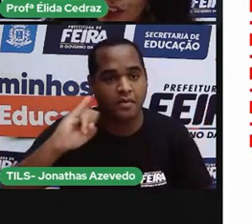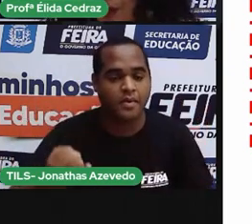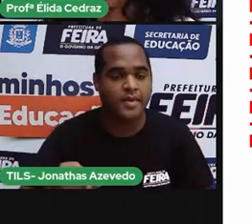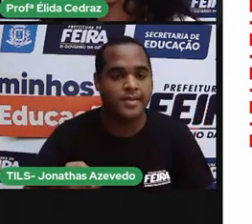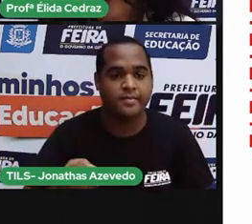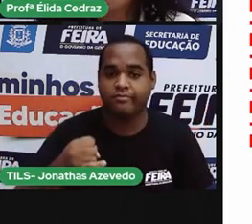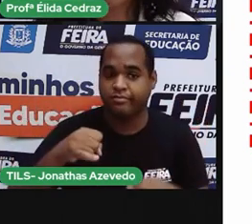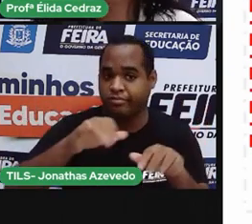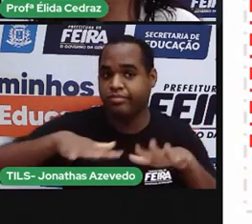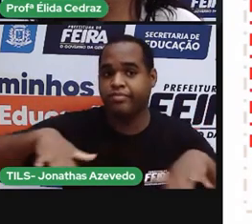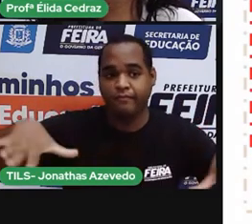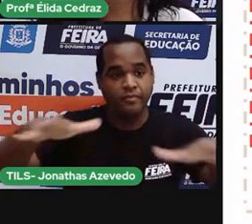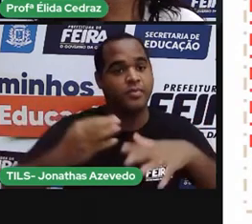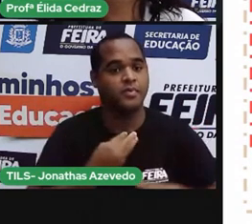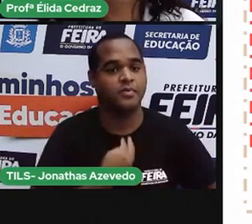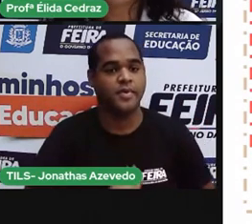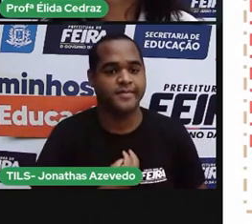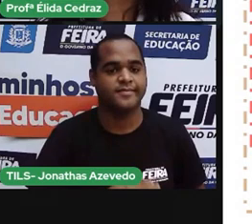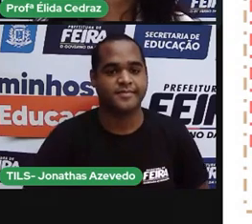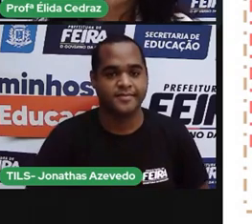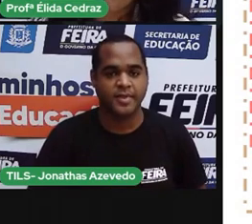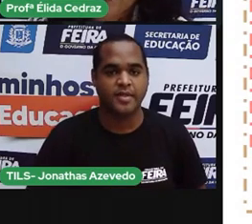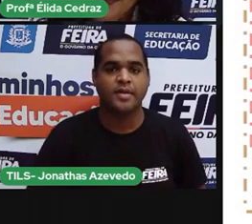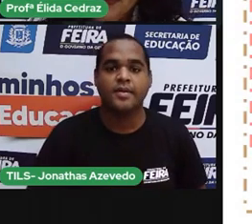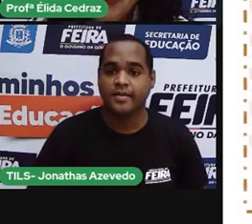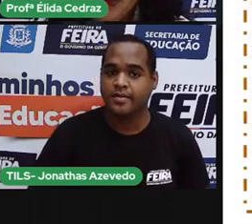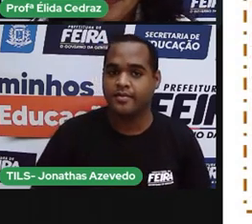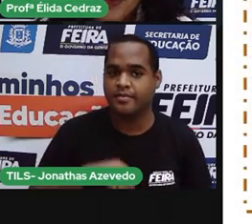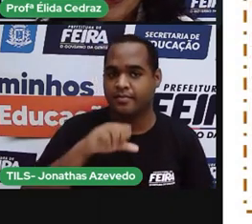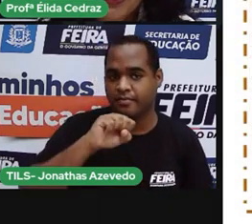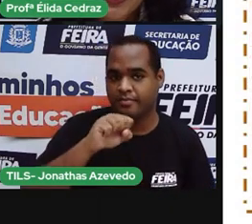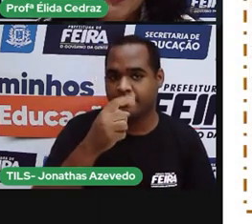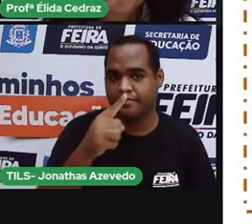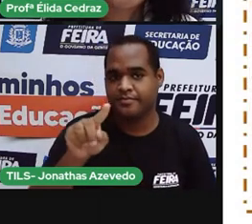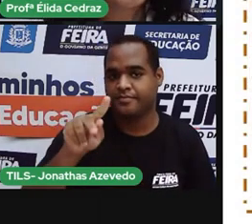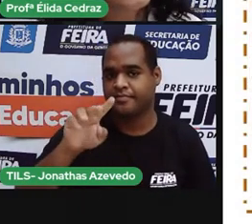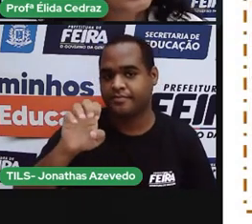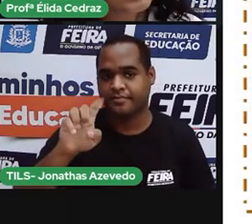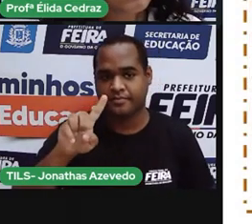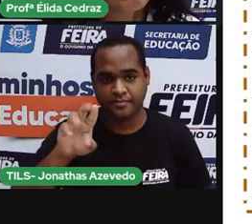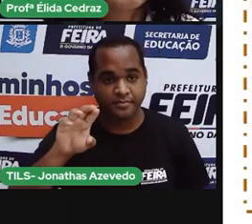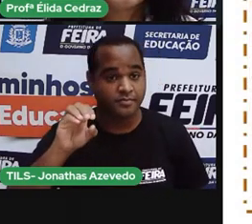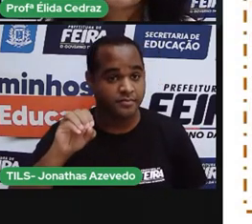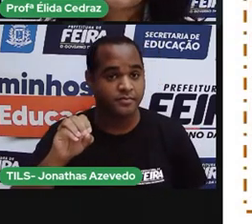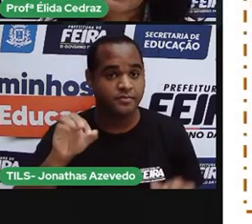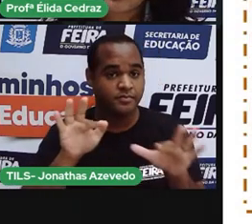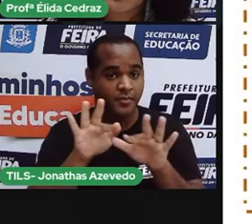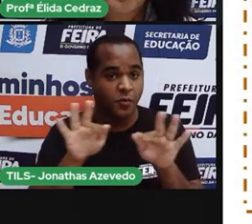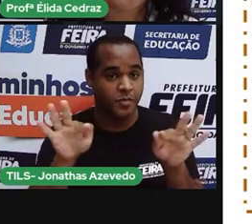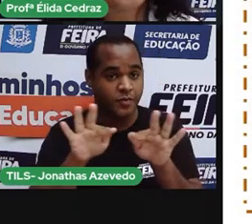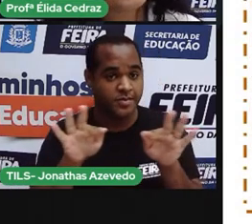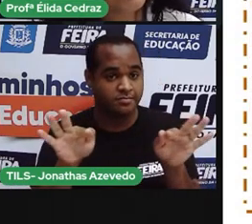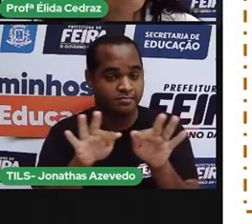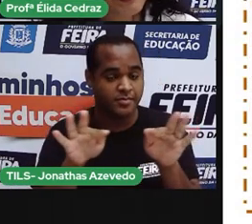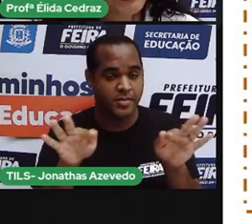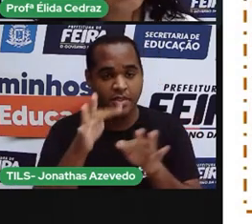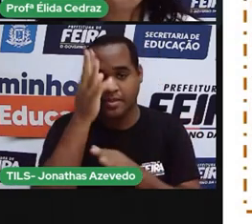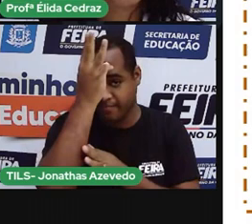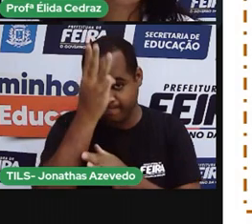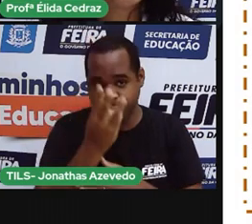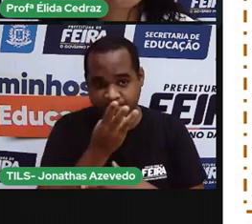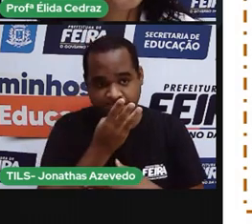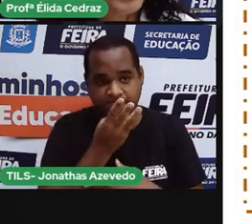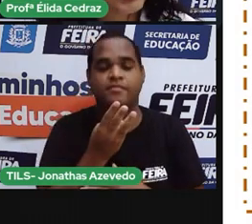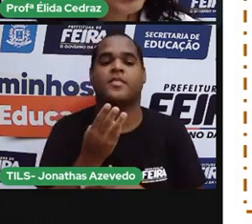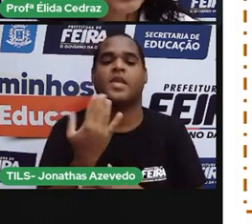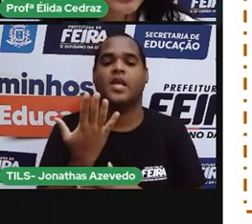nossa região. O São Pedro de Anilson. Isso. São João e São Pedro